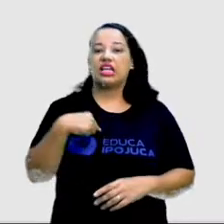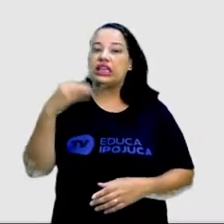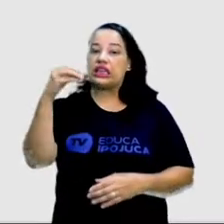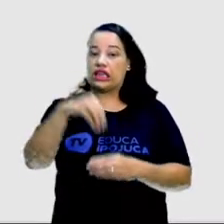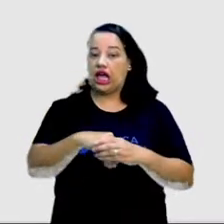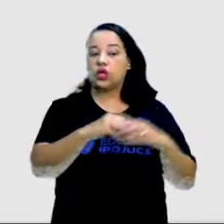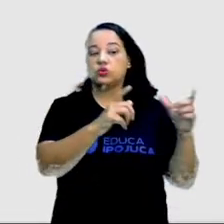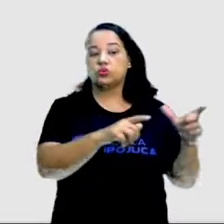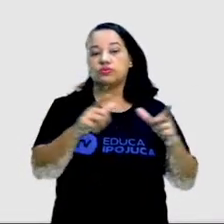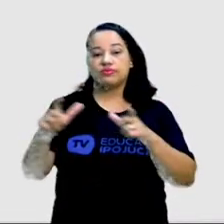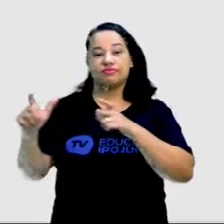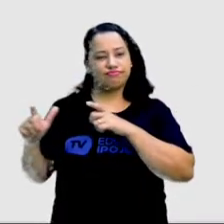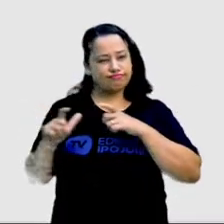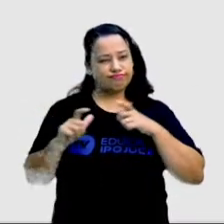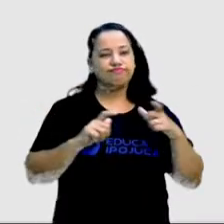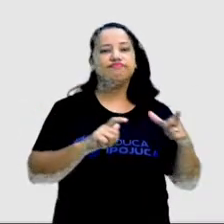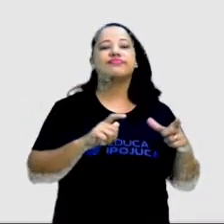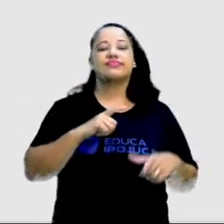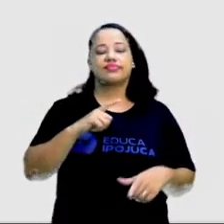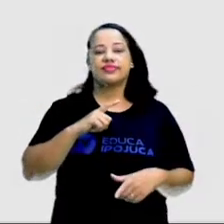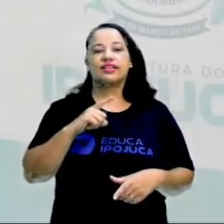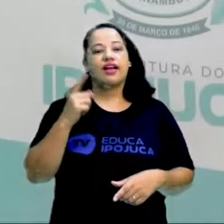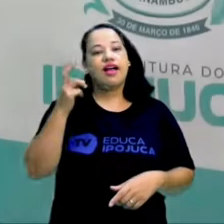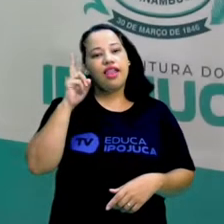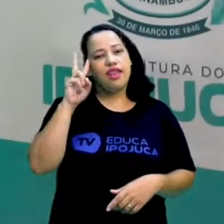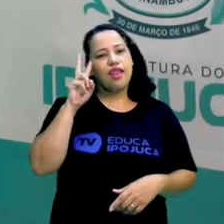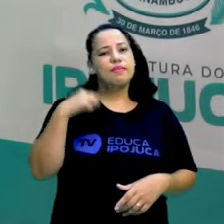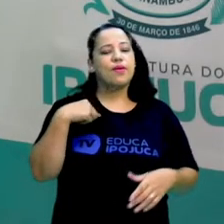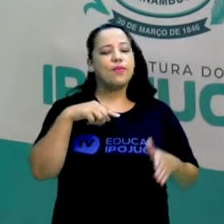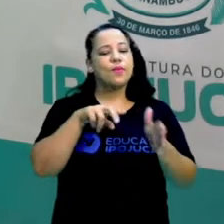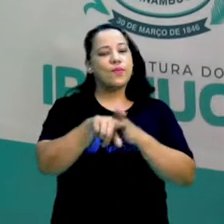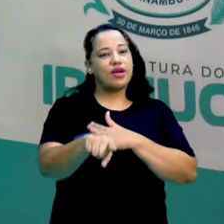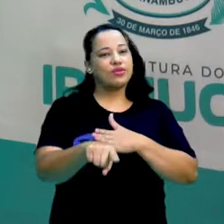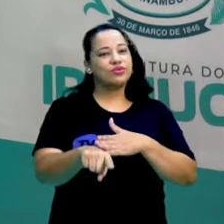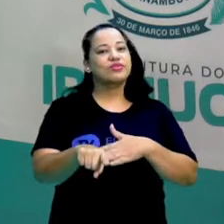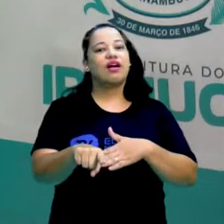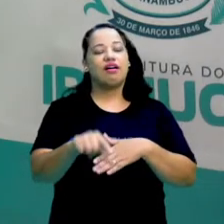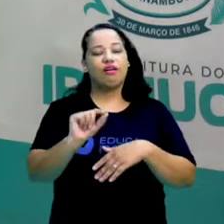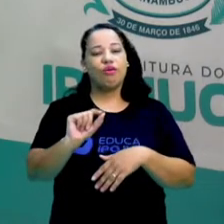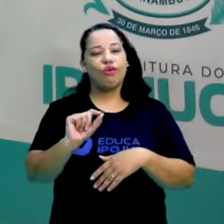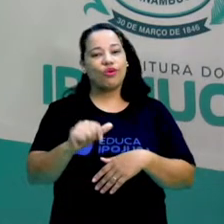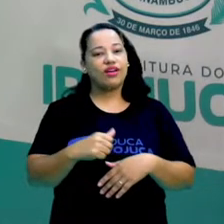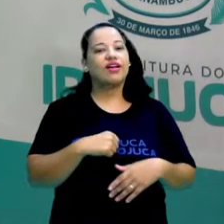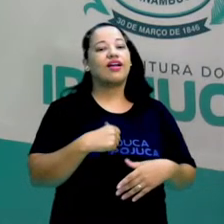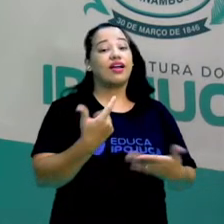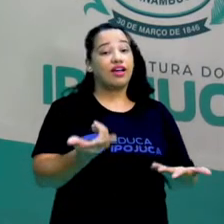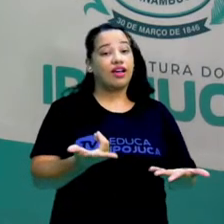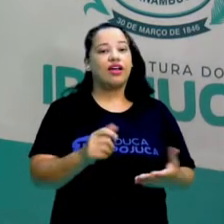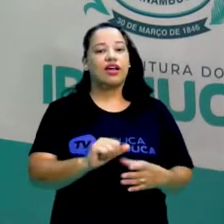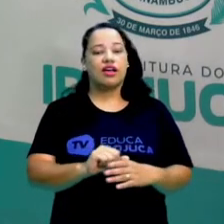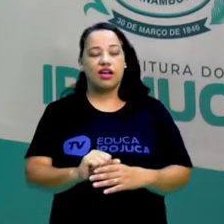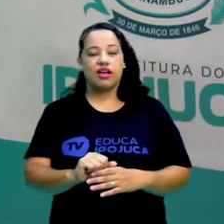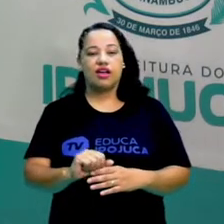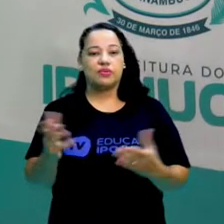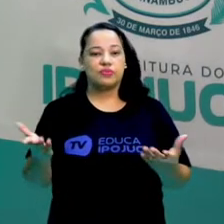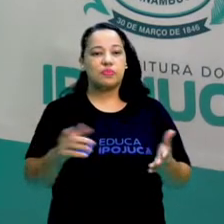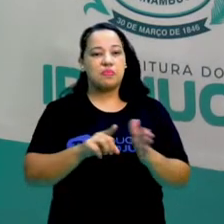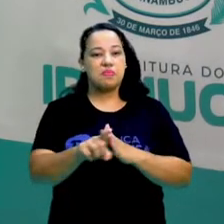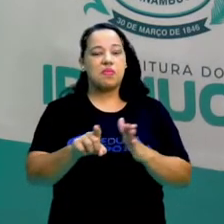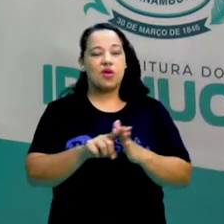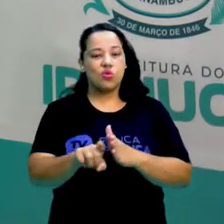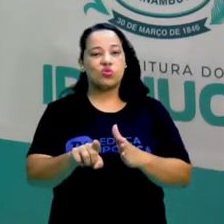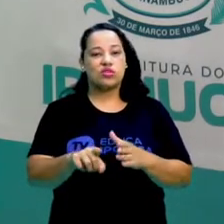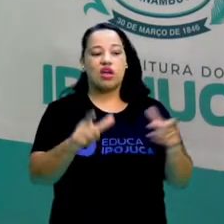espaços. Vocês lembram a pergunta que eu fiz anteriormente para vocês logo no início da aula? Eu perguntei para vocês